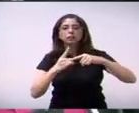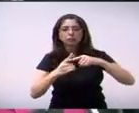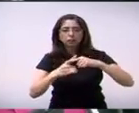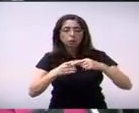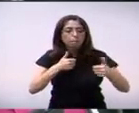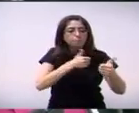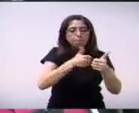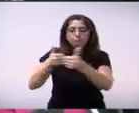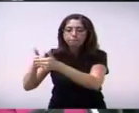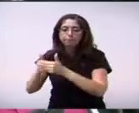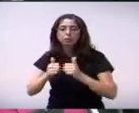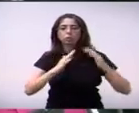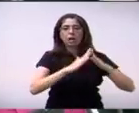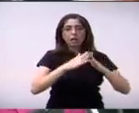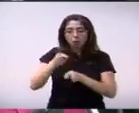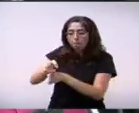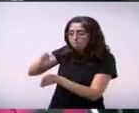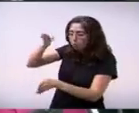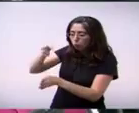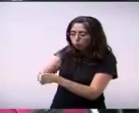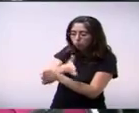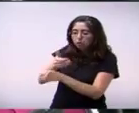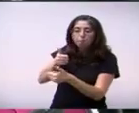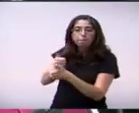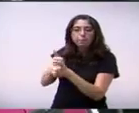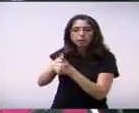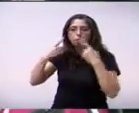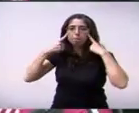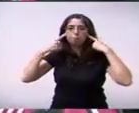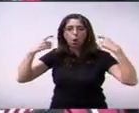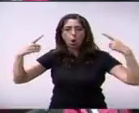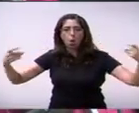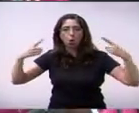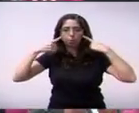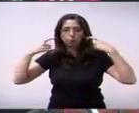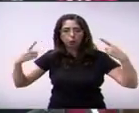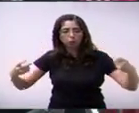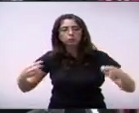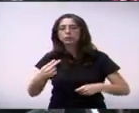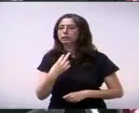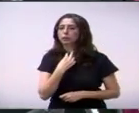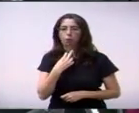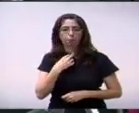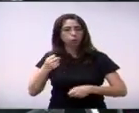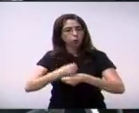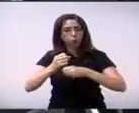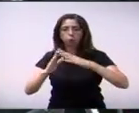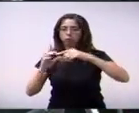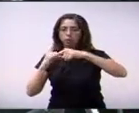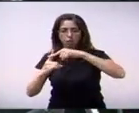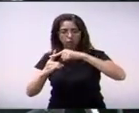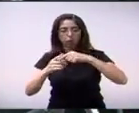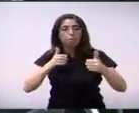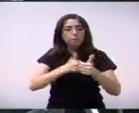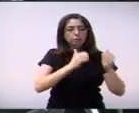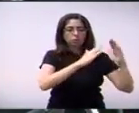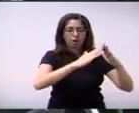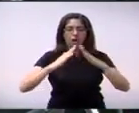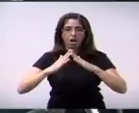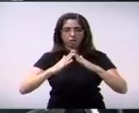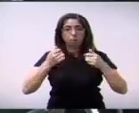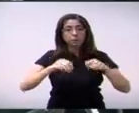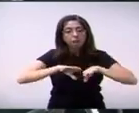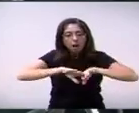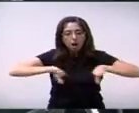confrontarem com propriedades particulares, conforme disposto no artigo 29 do